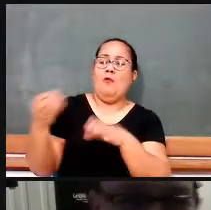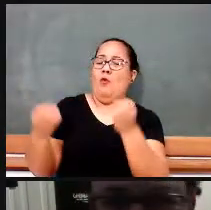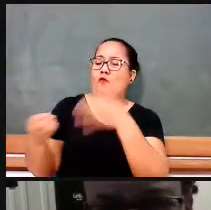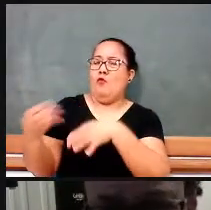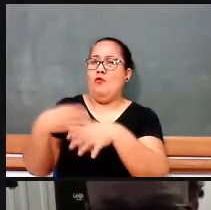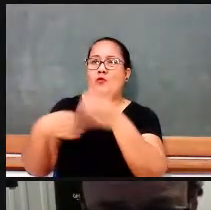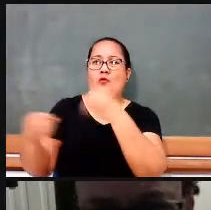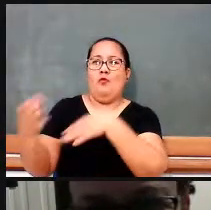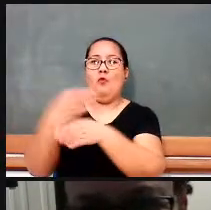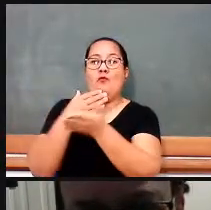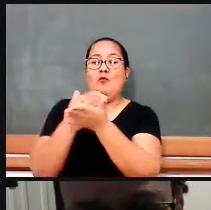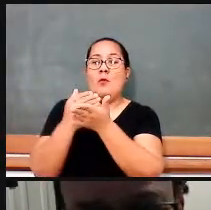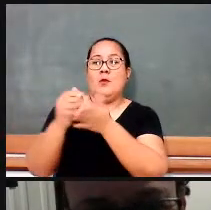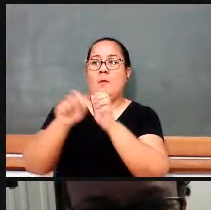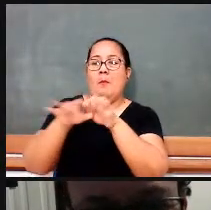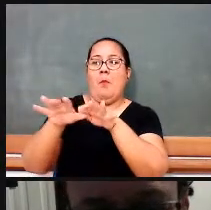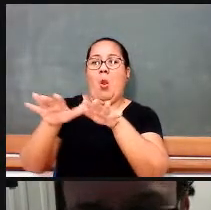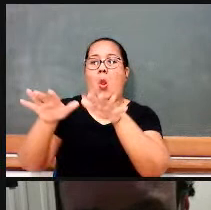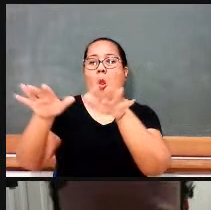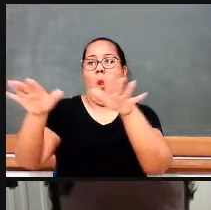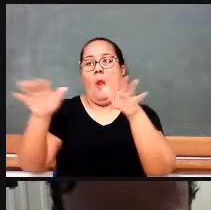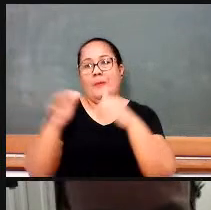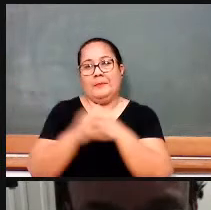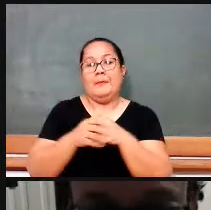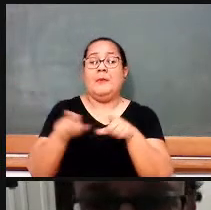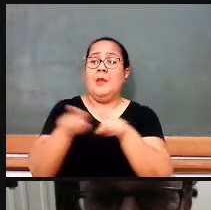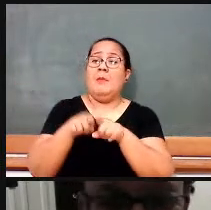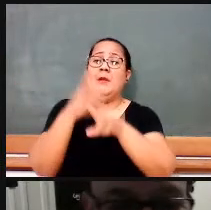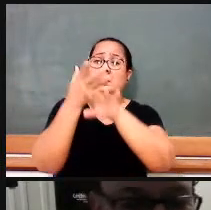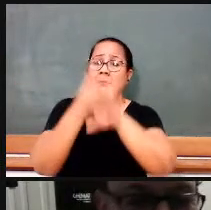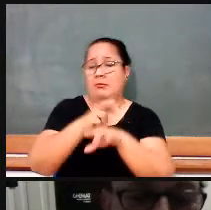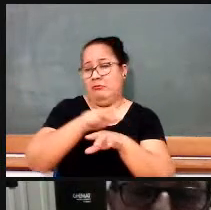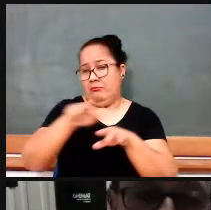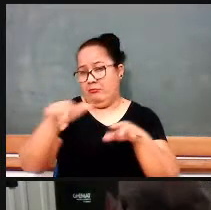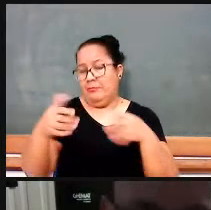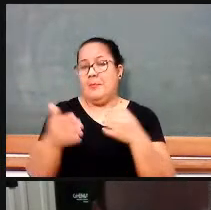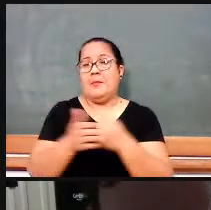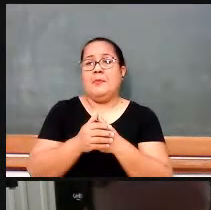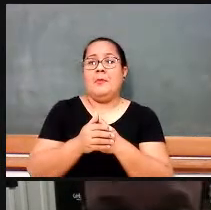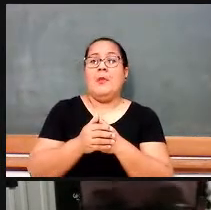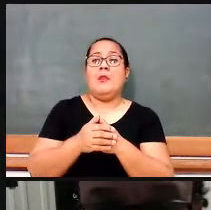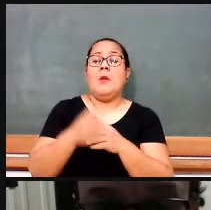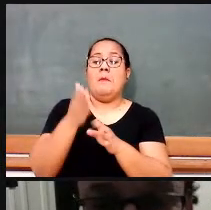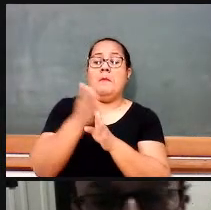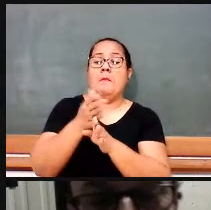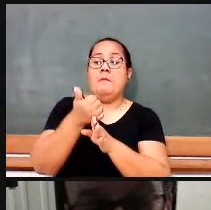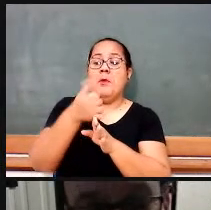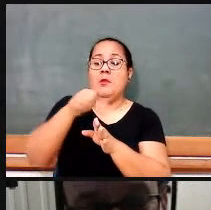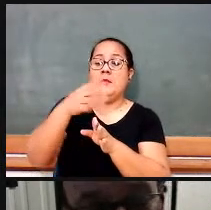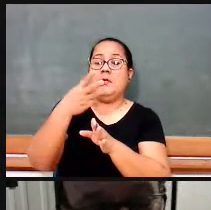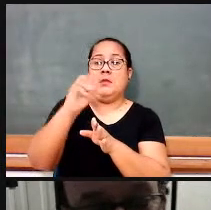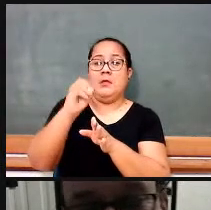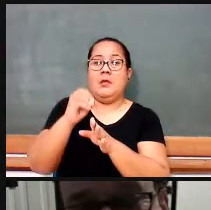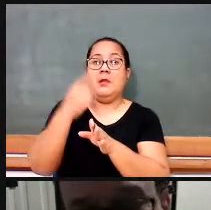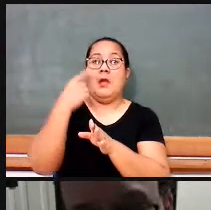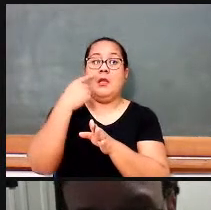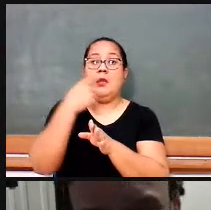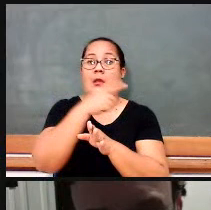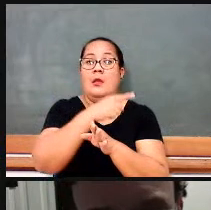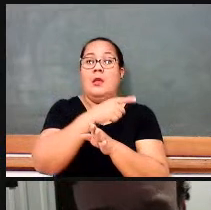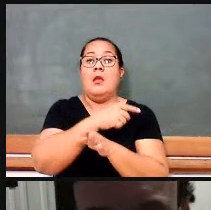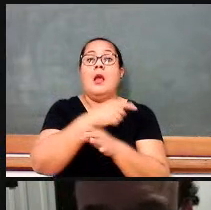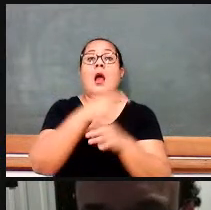E outras disciplinas também. então voltemos aí, 1930, Rio de Janeiro, capital do Brasil.